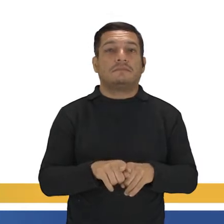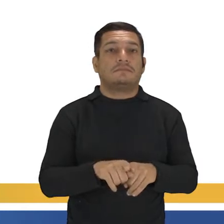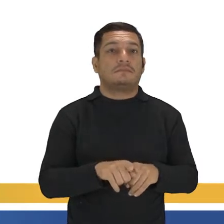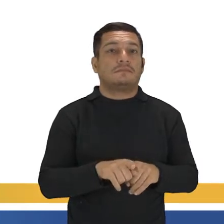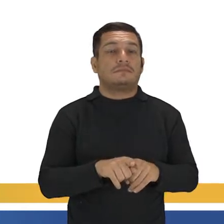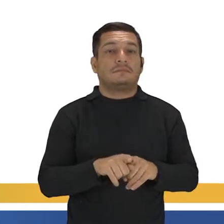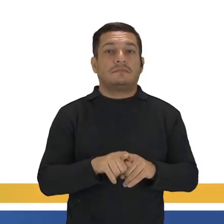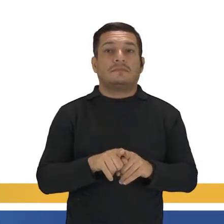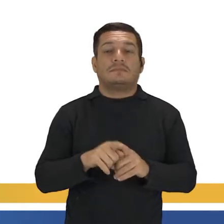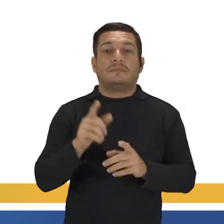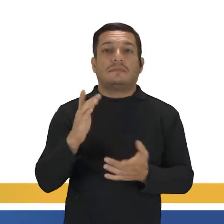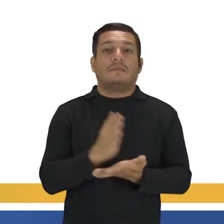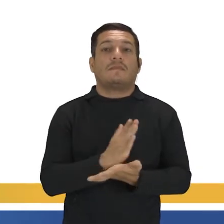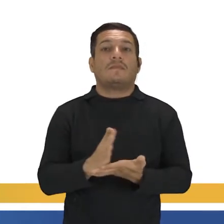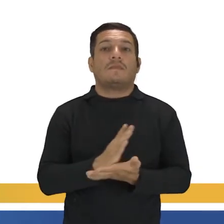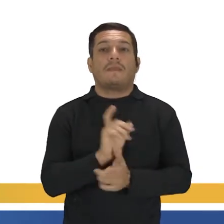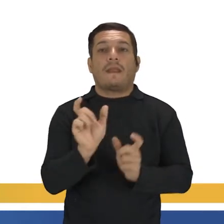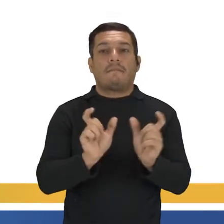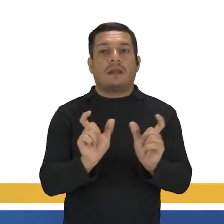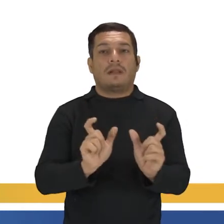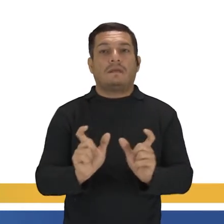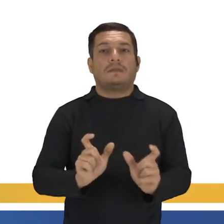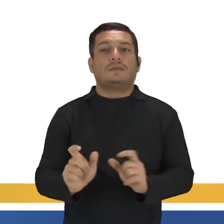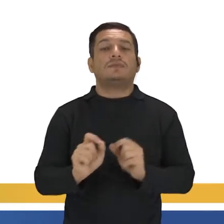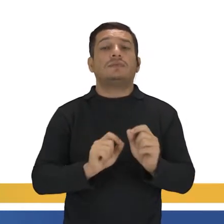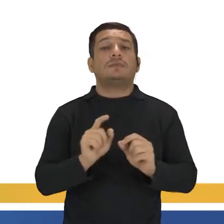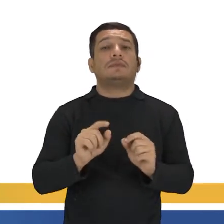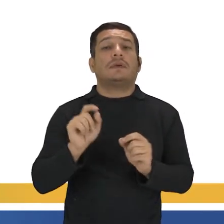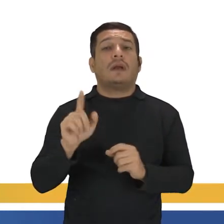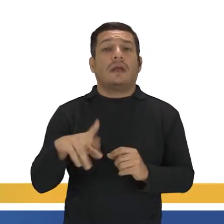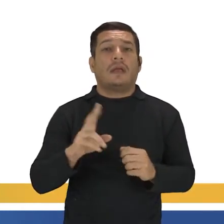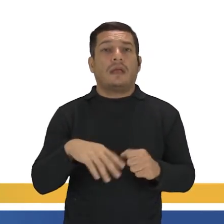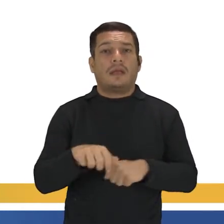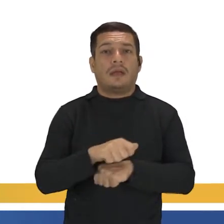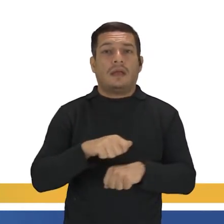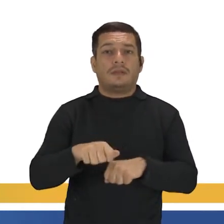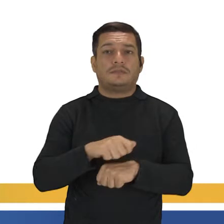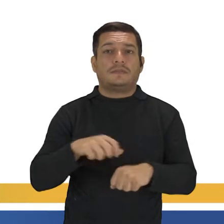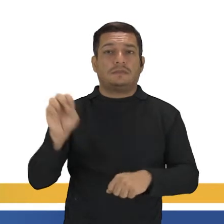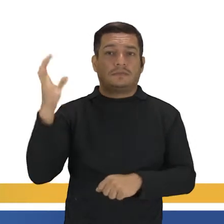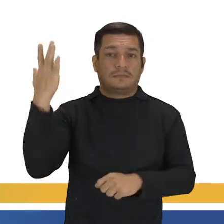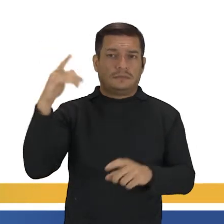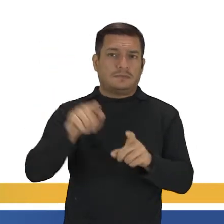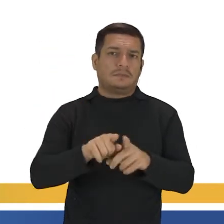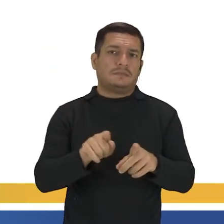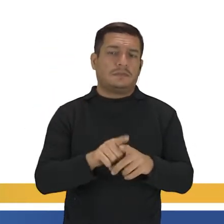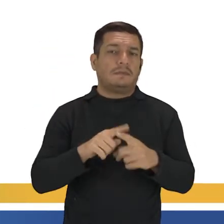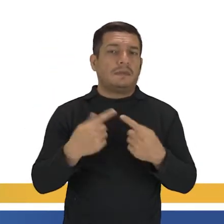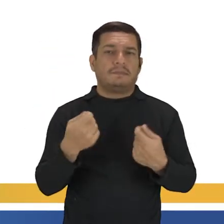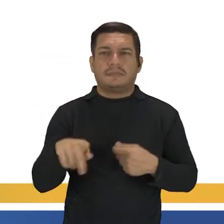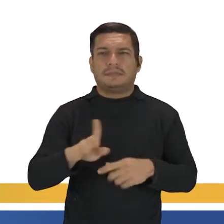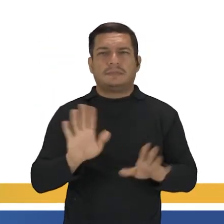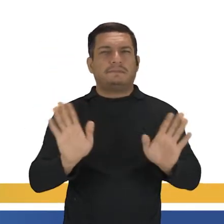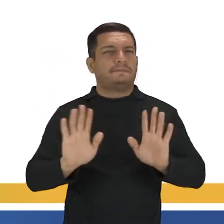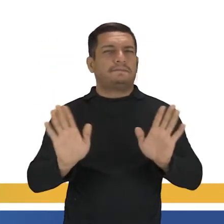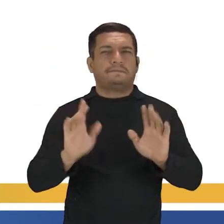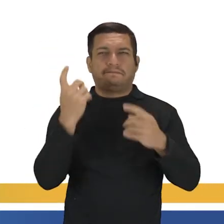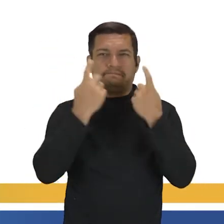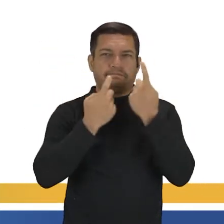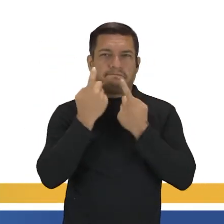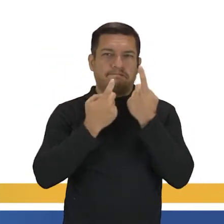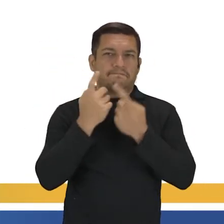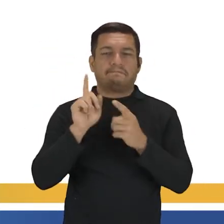quadrinho aí, algumas palavrinhas, na verdade, são advérbios de tempo, tá? Mas não precisa, por enquanto, se preocupar em